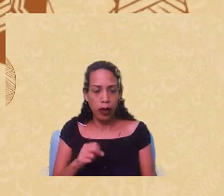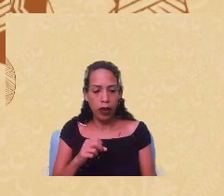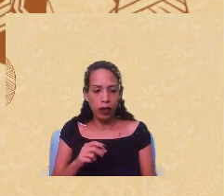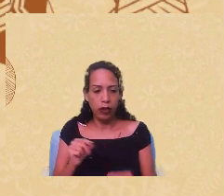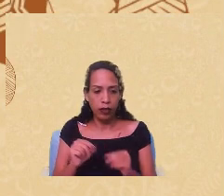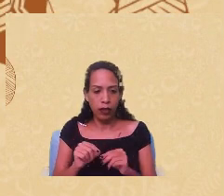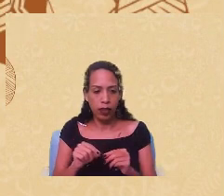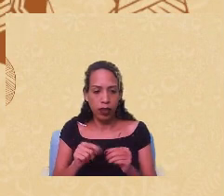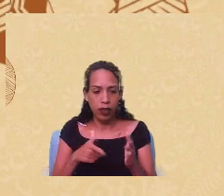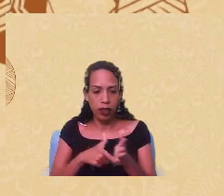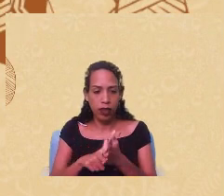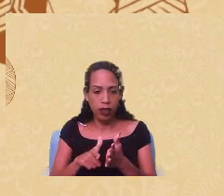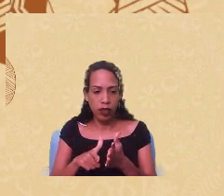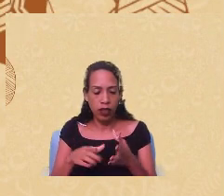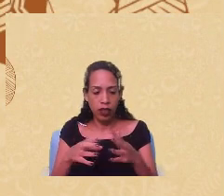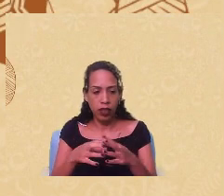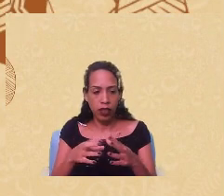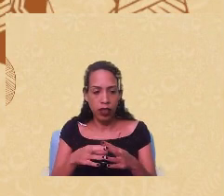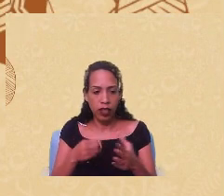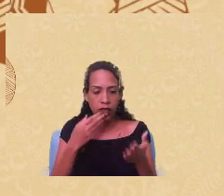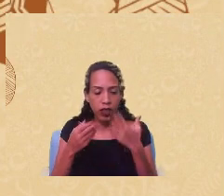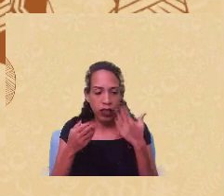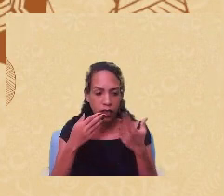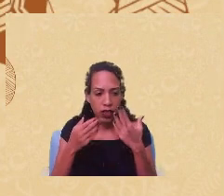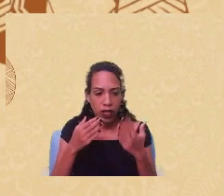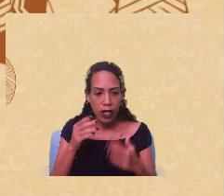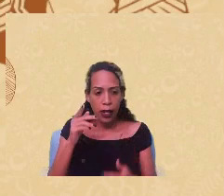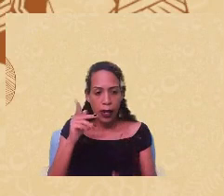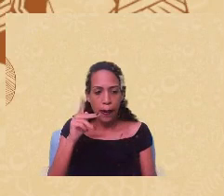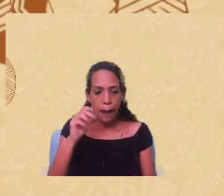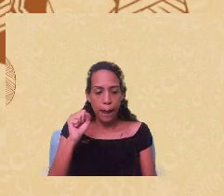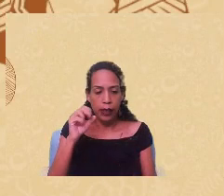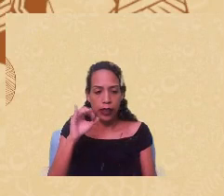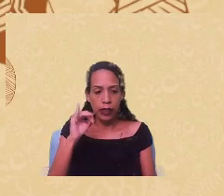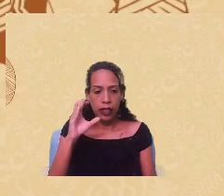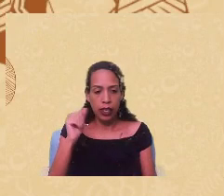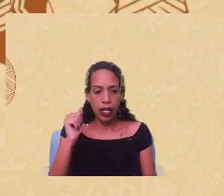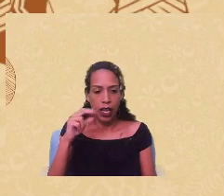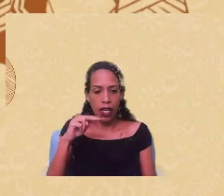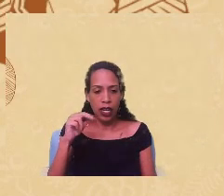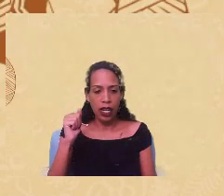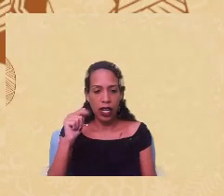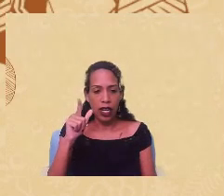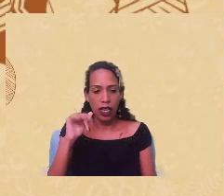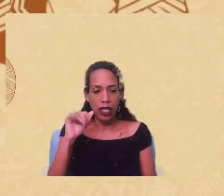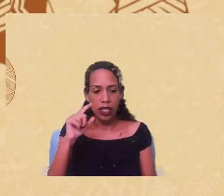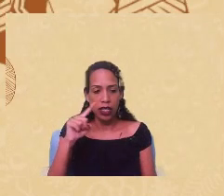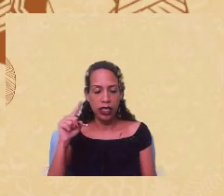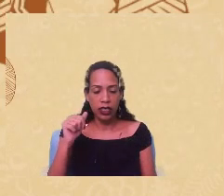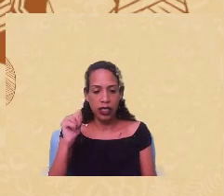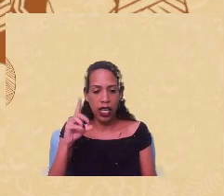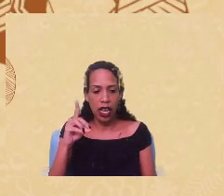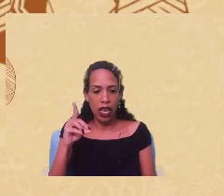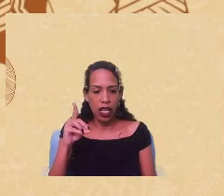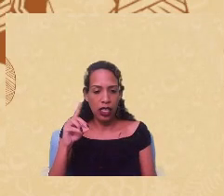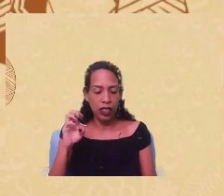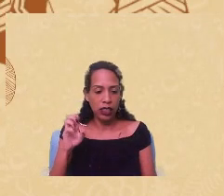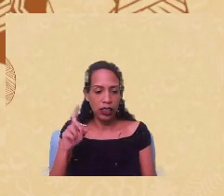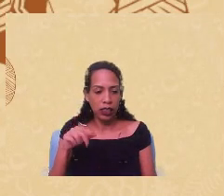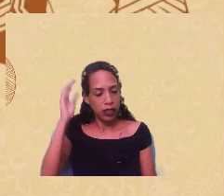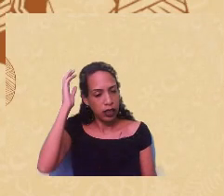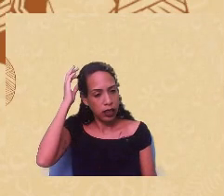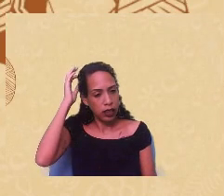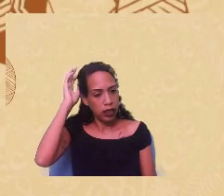que envolve as discussões da psicanálise já que o Pierre trouxe já que a Miriana também trouxe no começo da